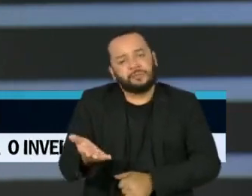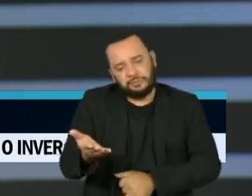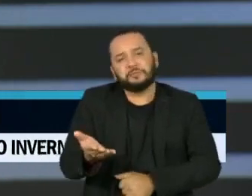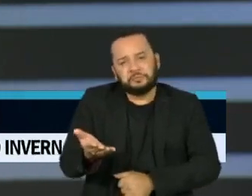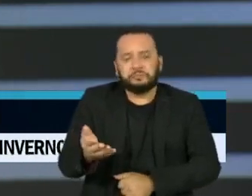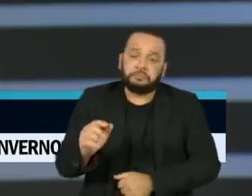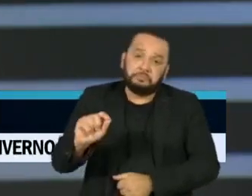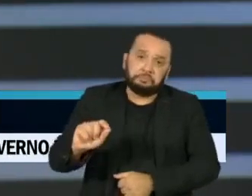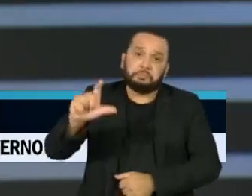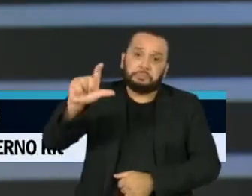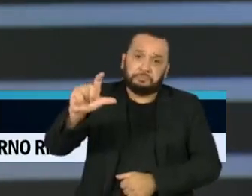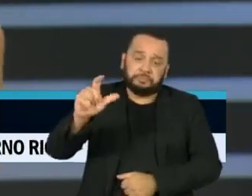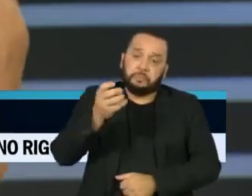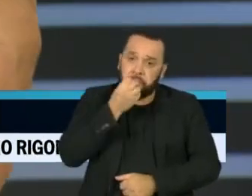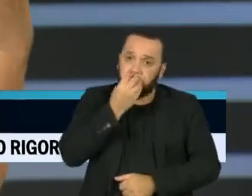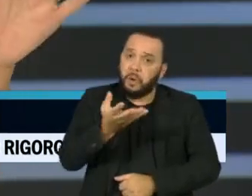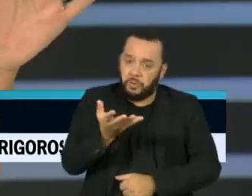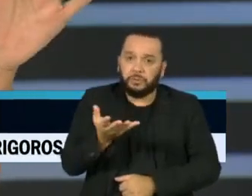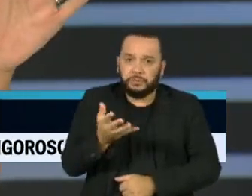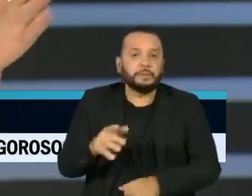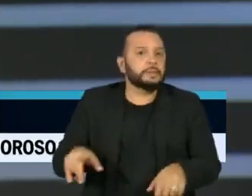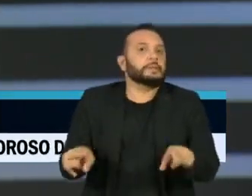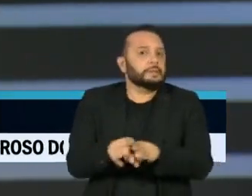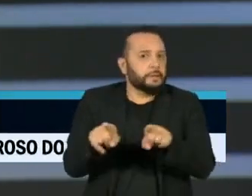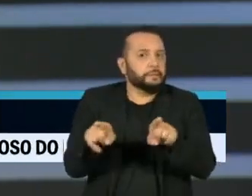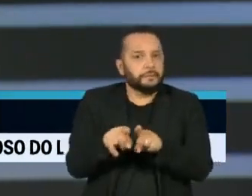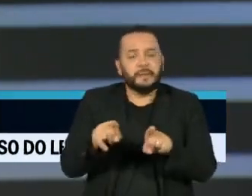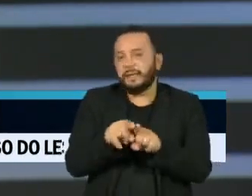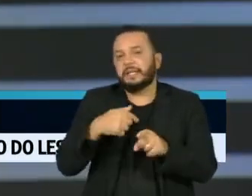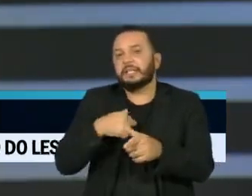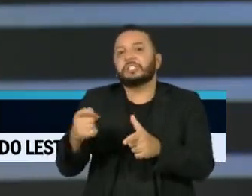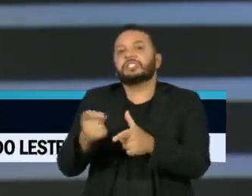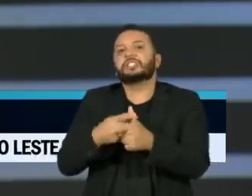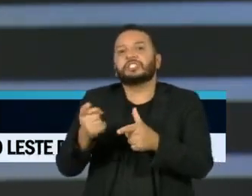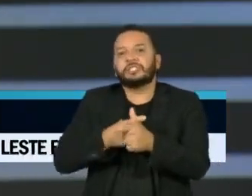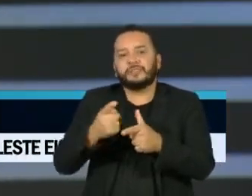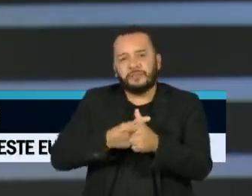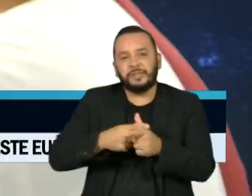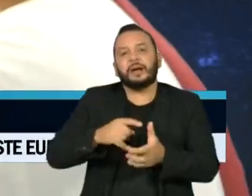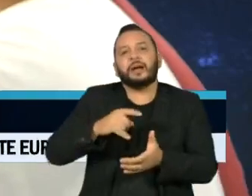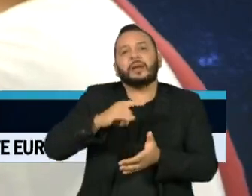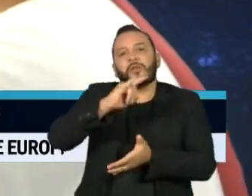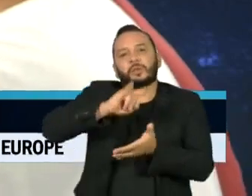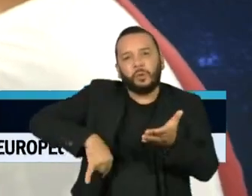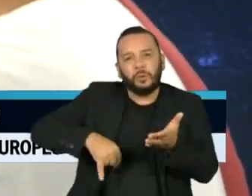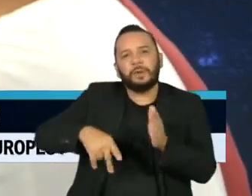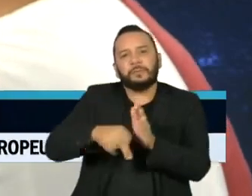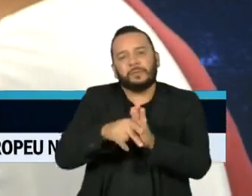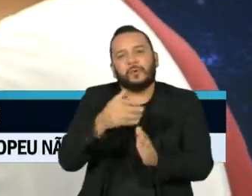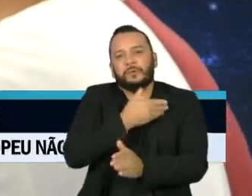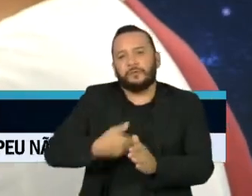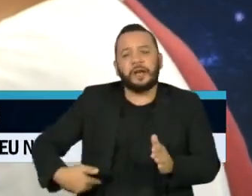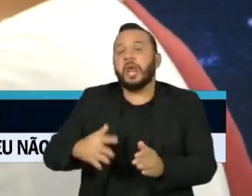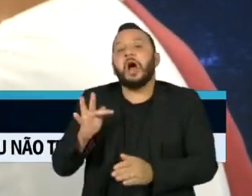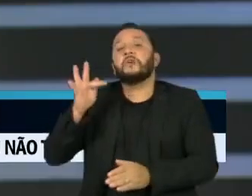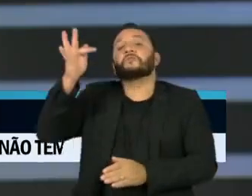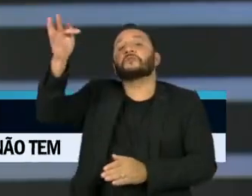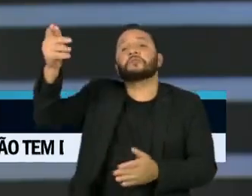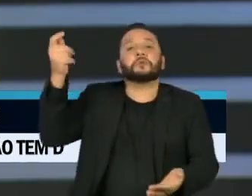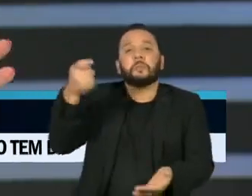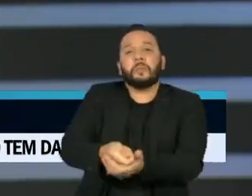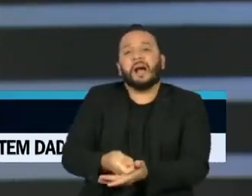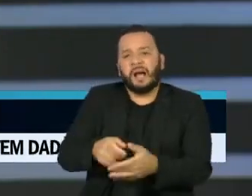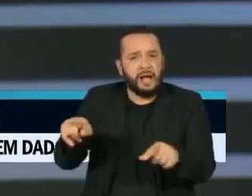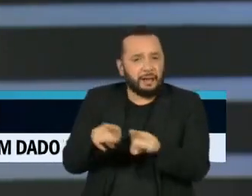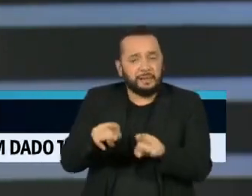alto, maior que o do Bolsa Família, jogando para frente pagamentos de precatórios, garantindo um fundão eleitoral aos seus aliados.